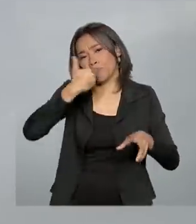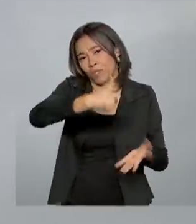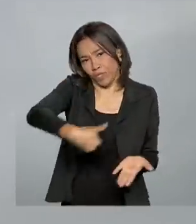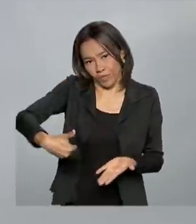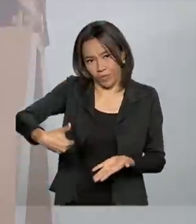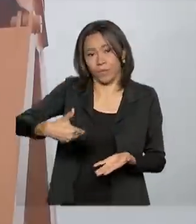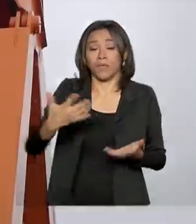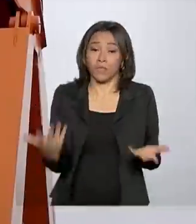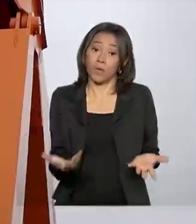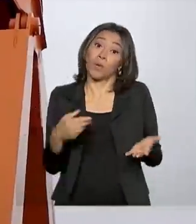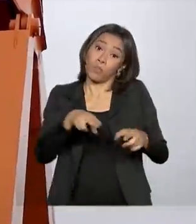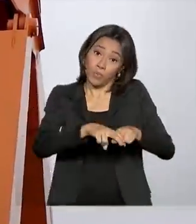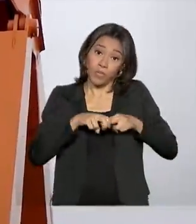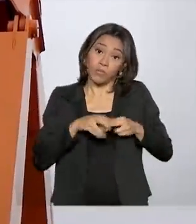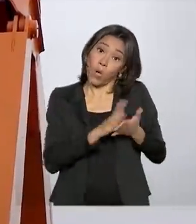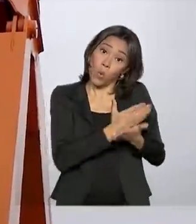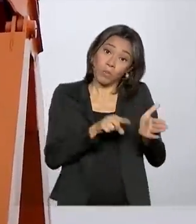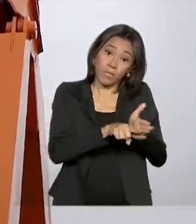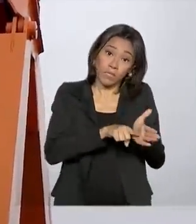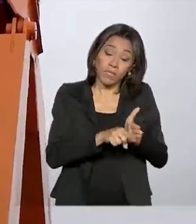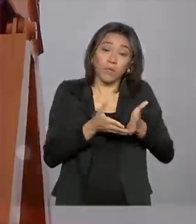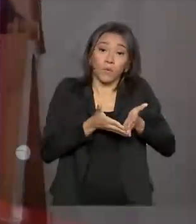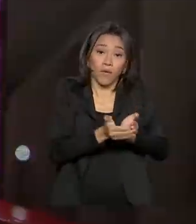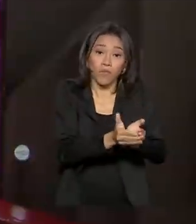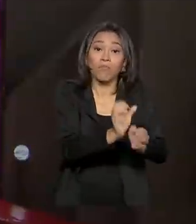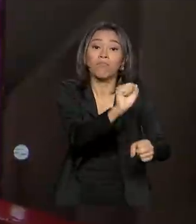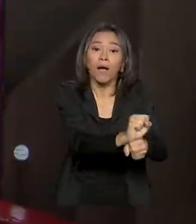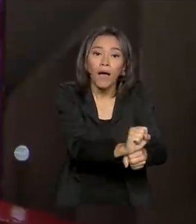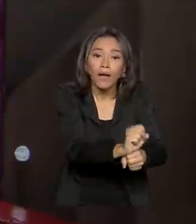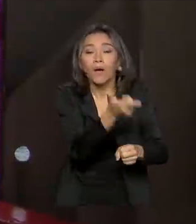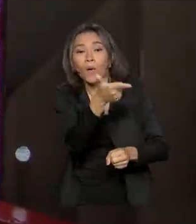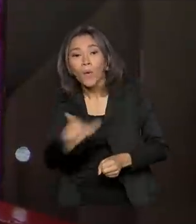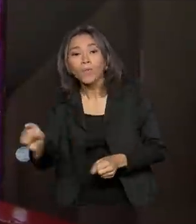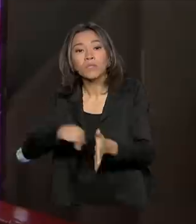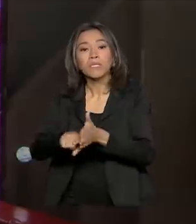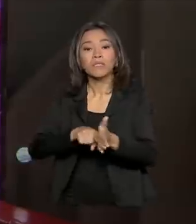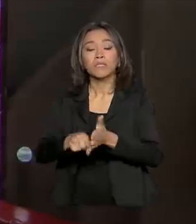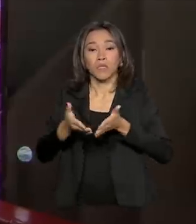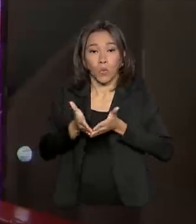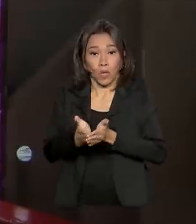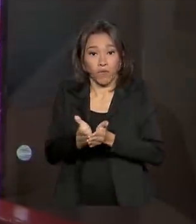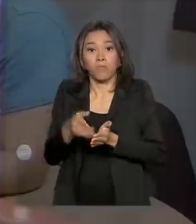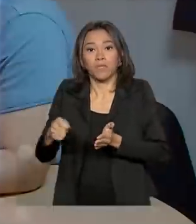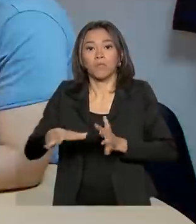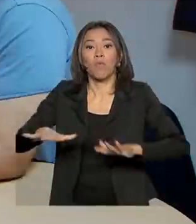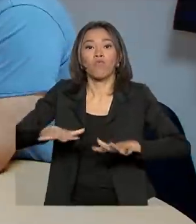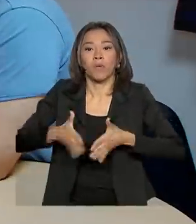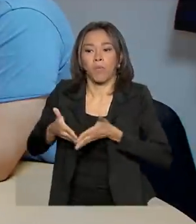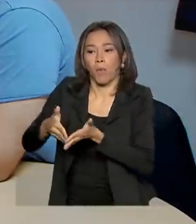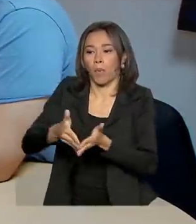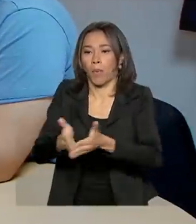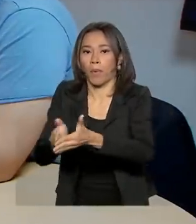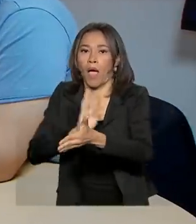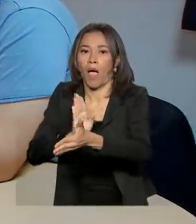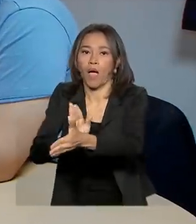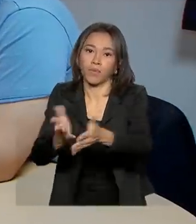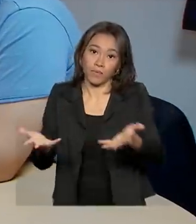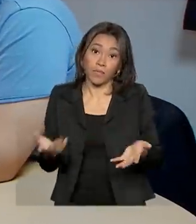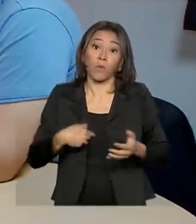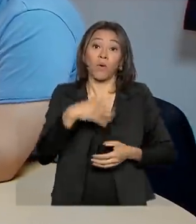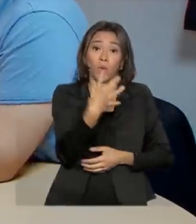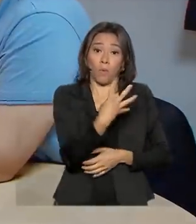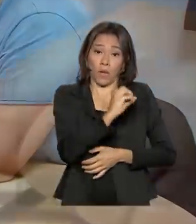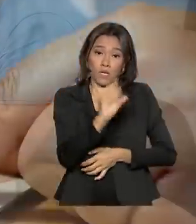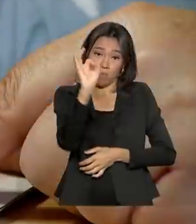navio precisa ficar parado. Já em outras, ele tem que andar bem devagar ou rapidamente. 40% das pesquisas